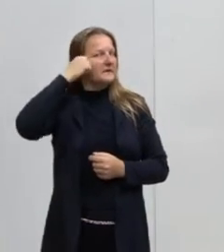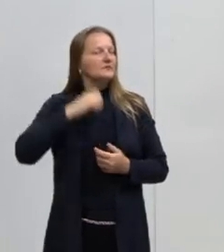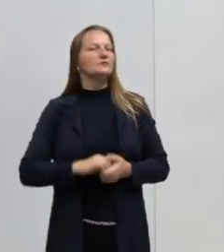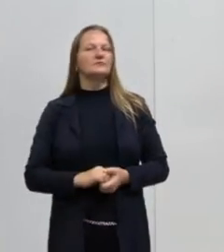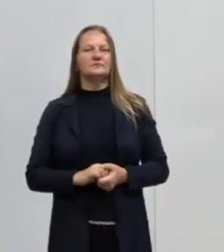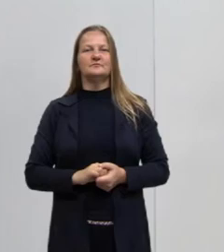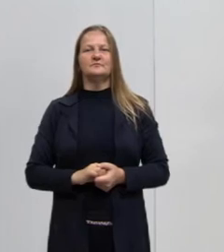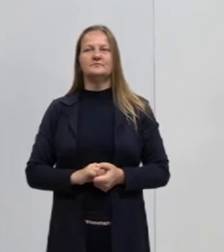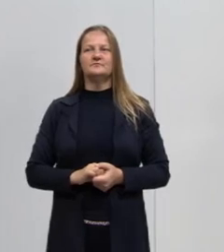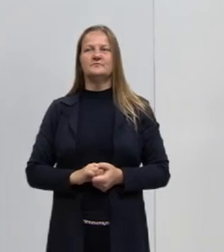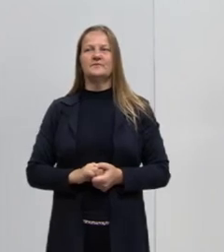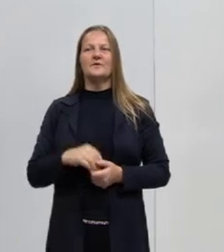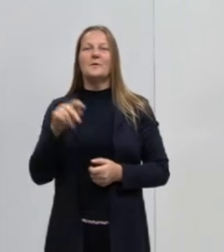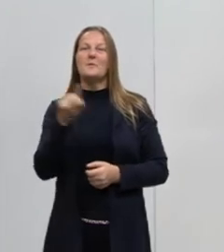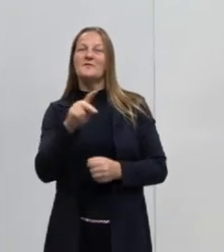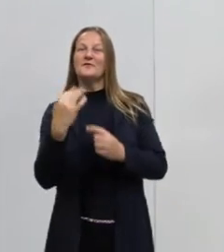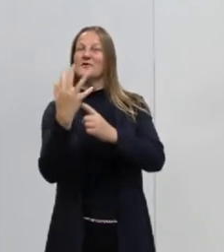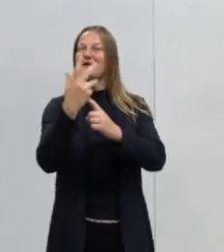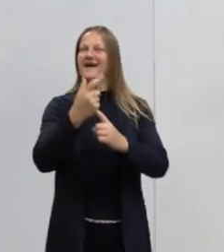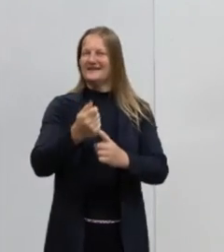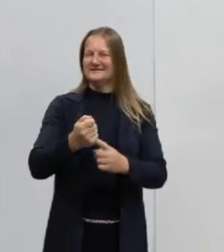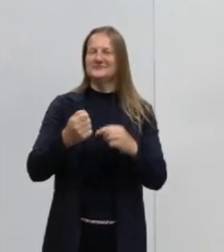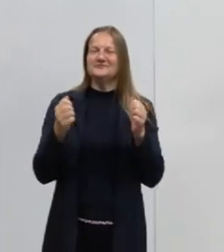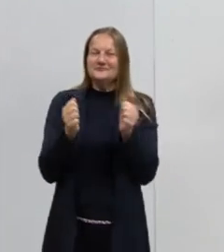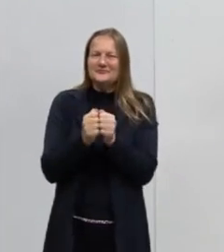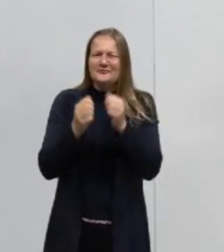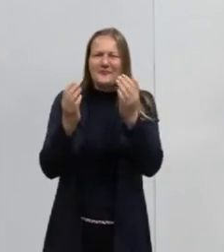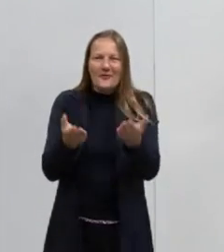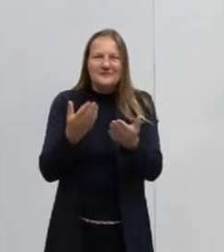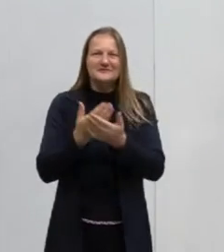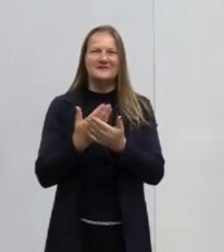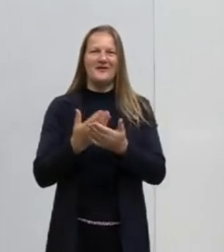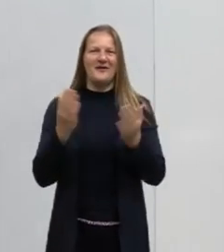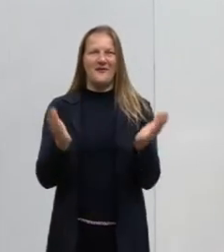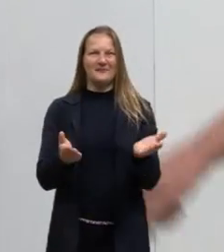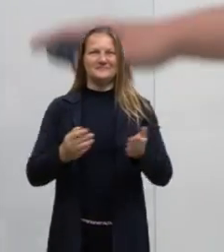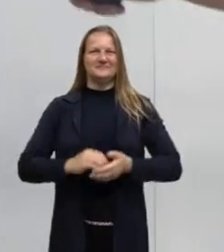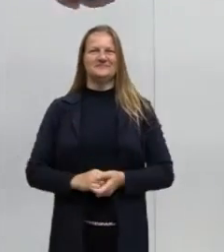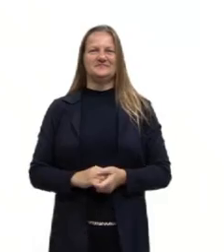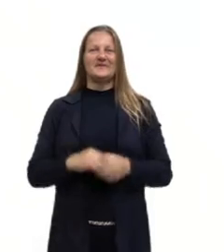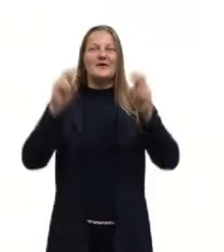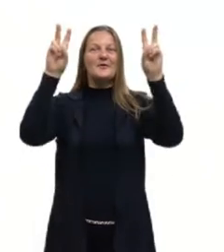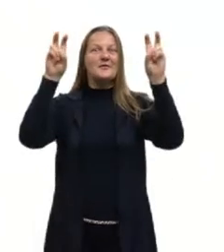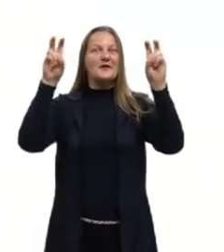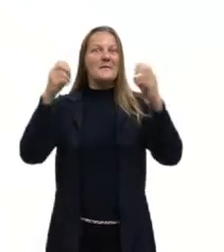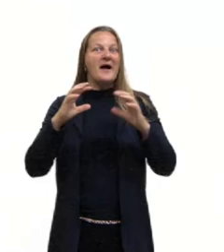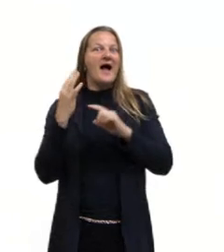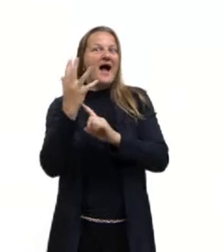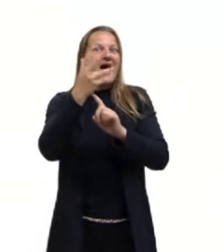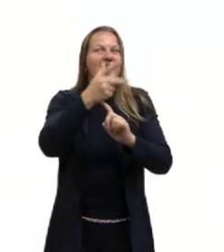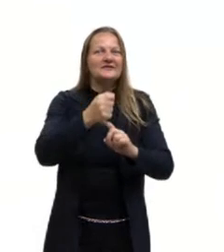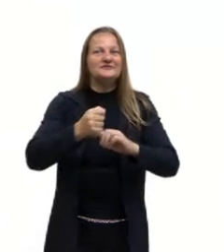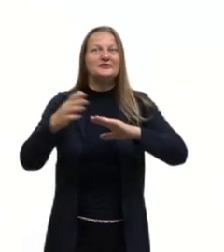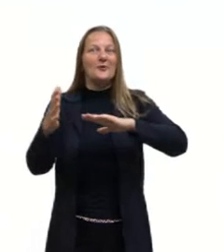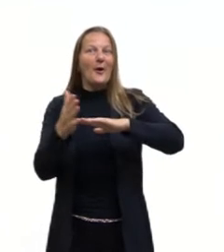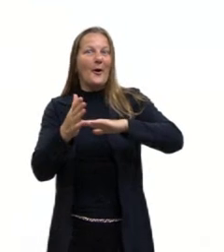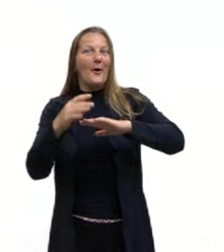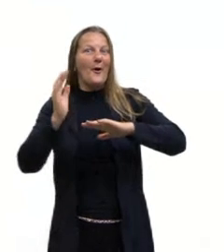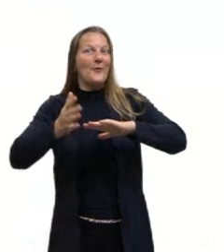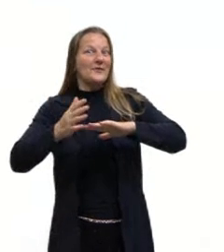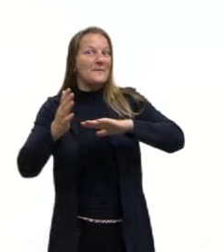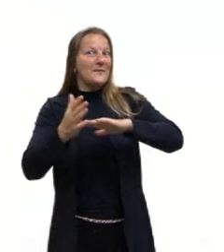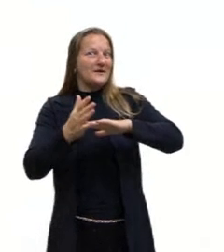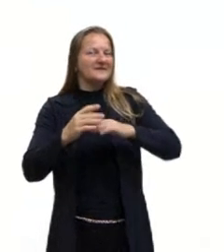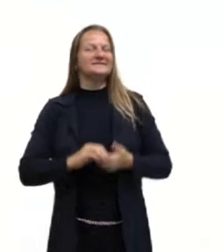e sou o teu professor de arte para a aula de hoje, que é sobre arte contemporânea. Eu te